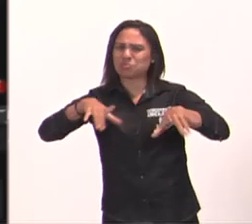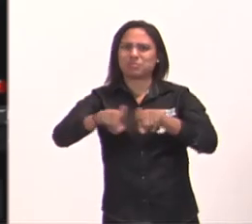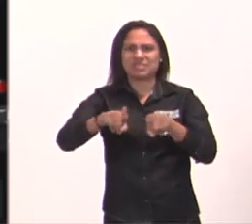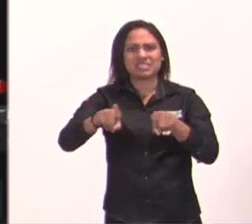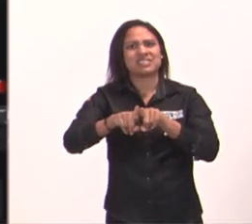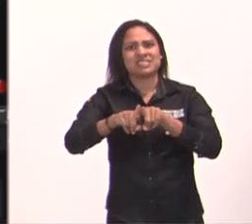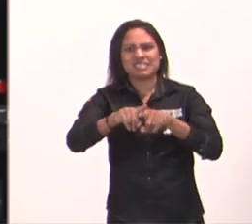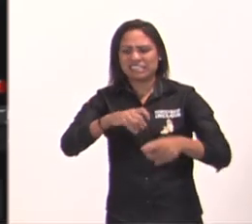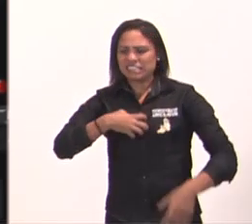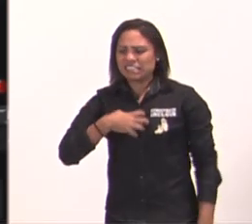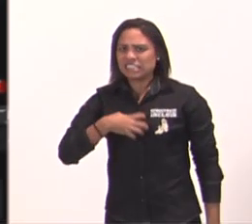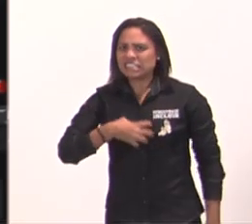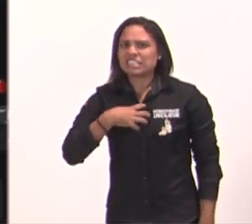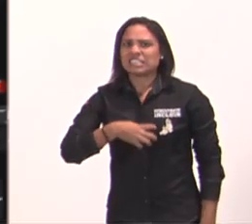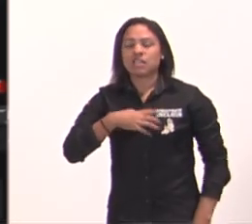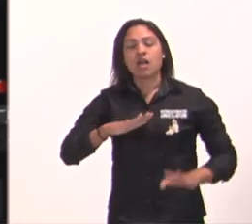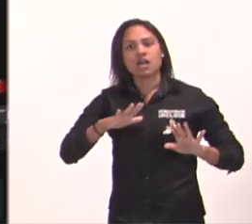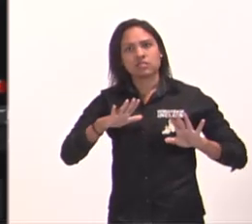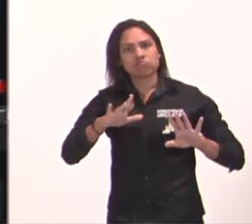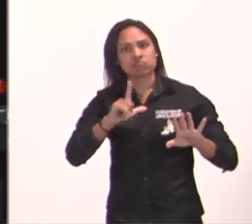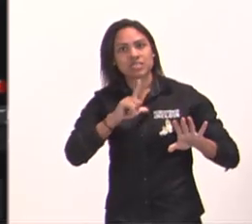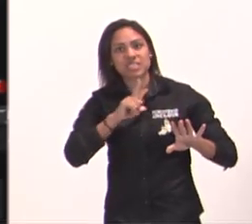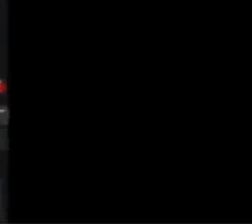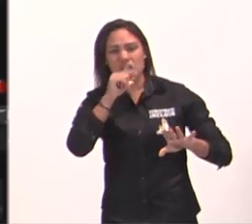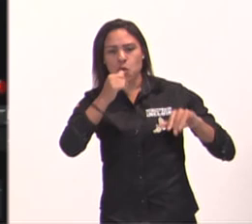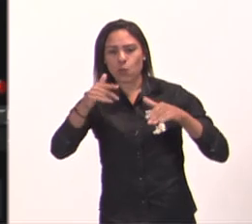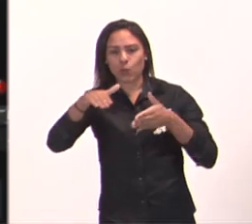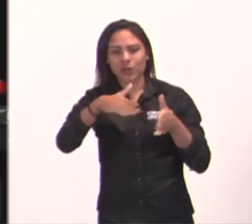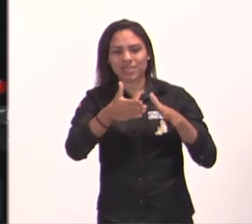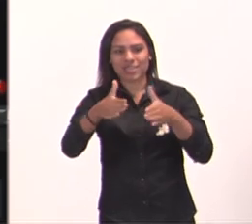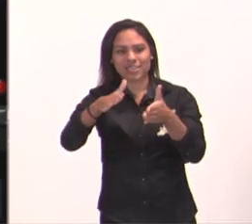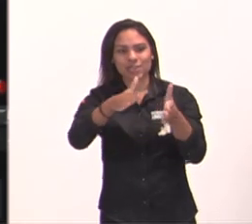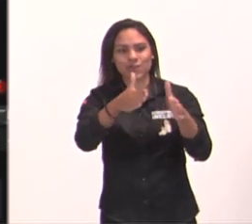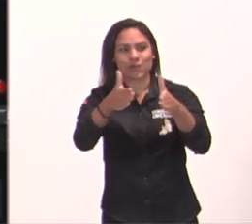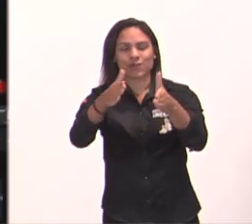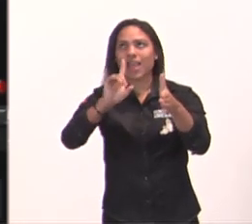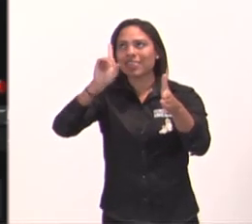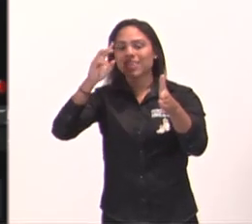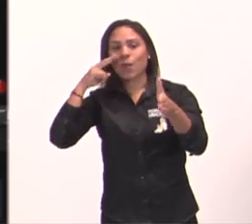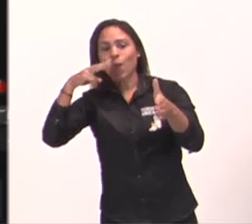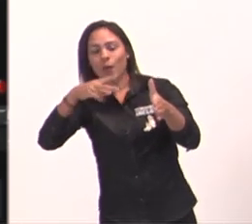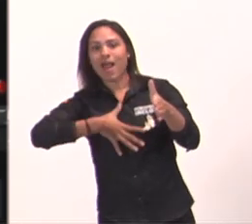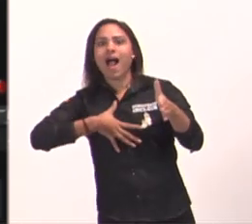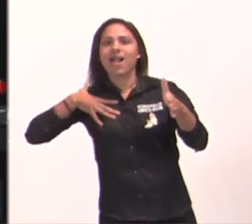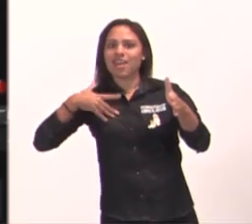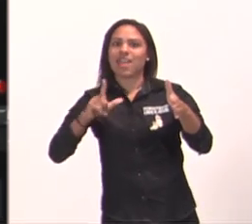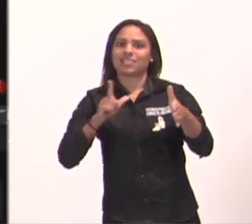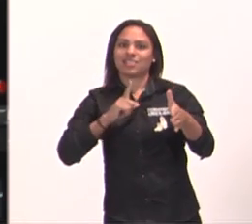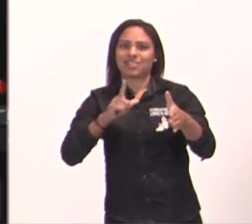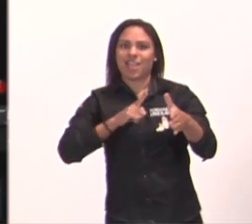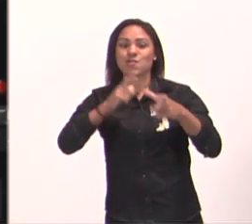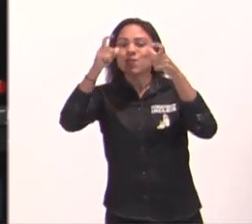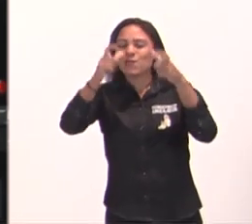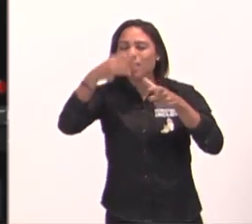sua fúria, há um rio cujos canais alegram a cidade de Deus, o santo lugar onde